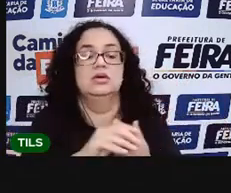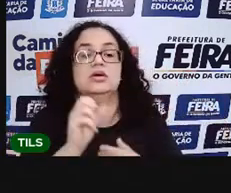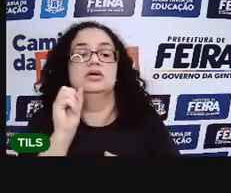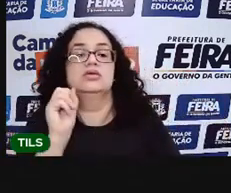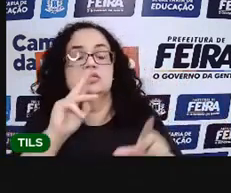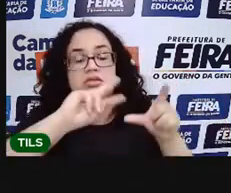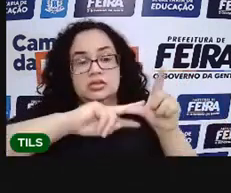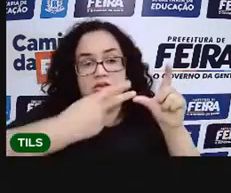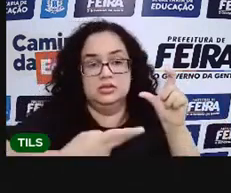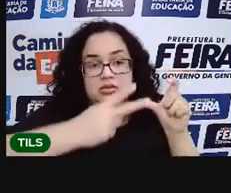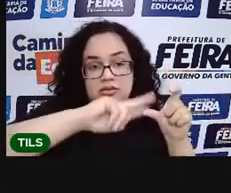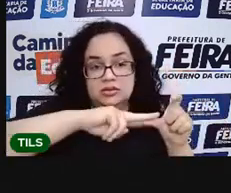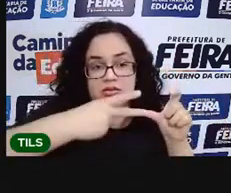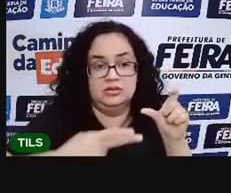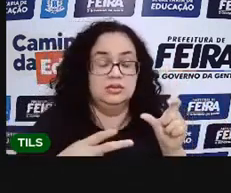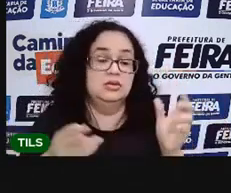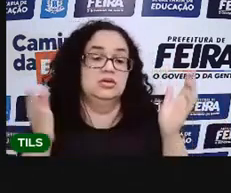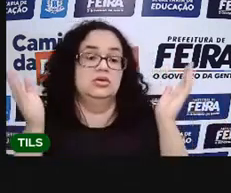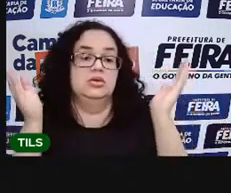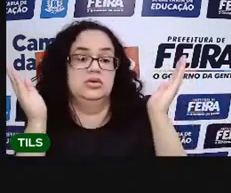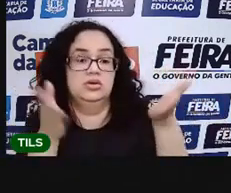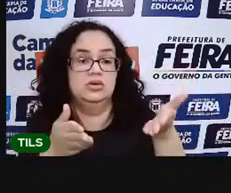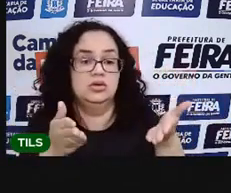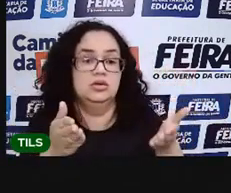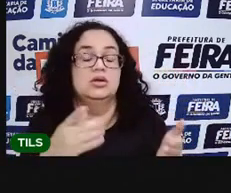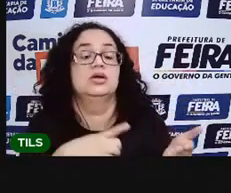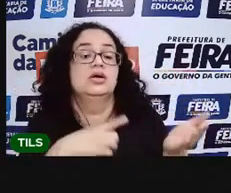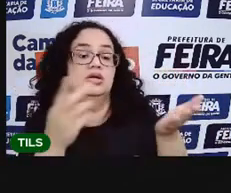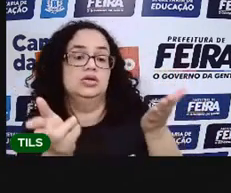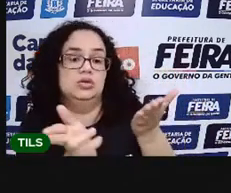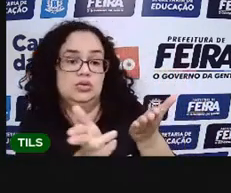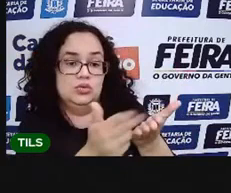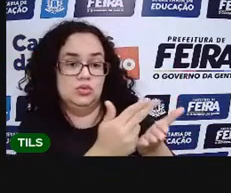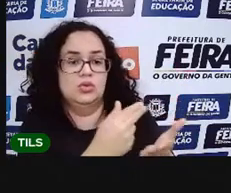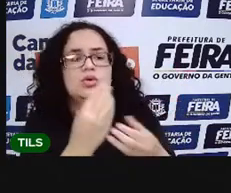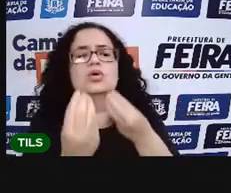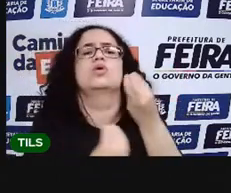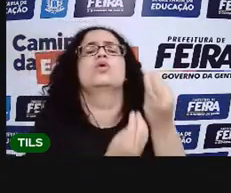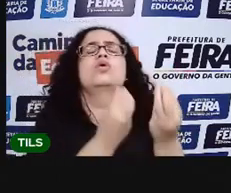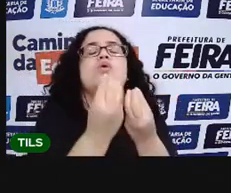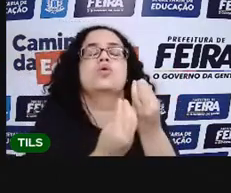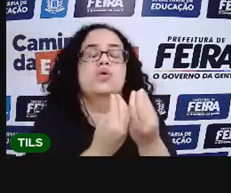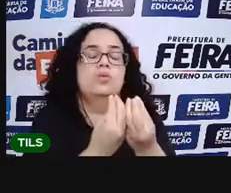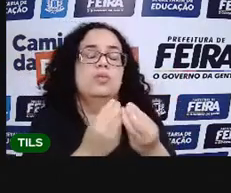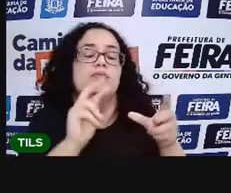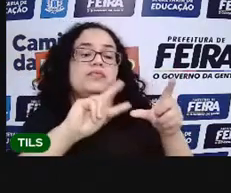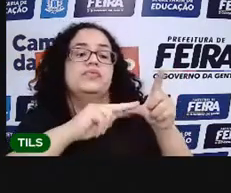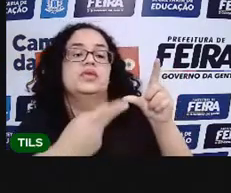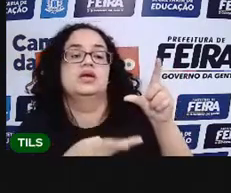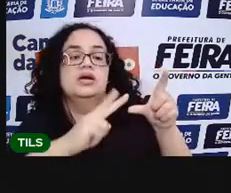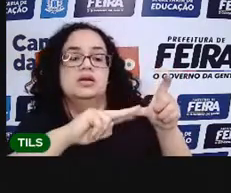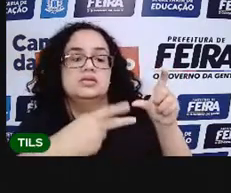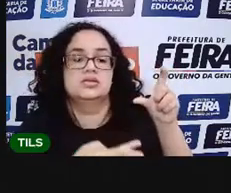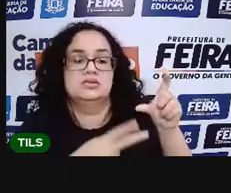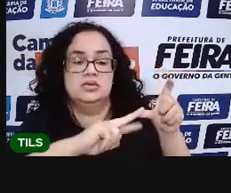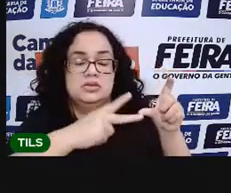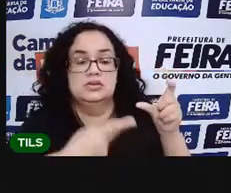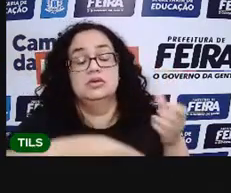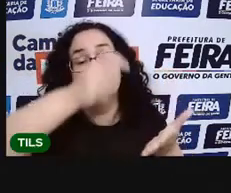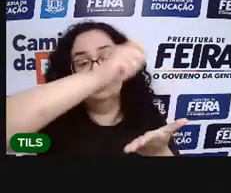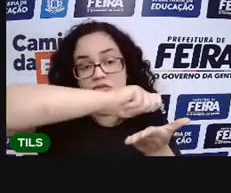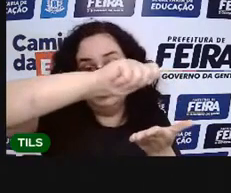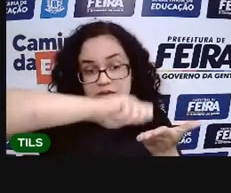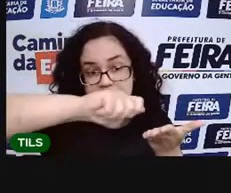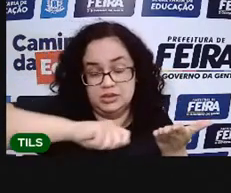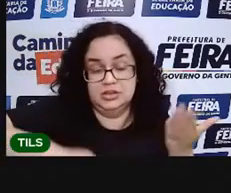classificação, agora você vai fazer um desenho de como ficou essa sua classificação. E vai escrever no seu